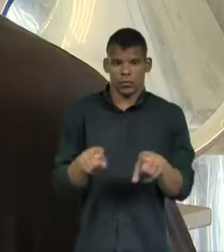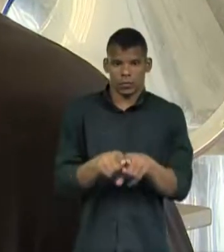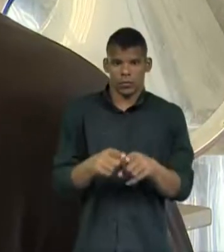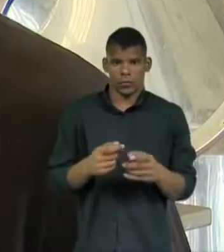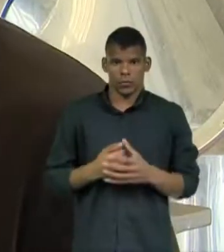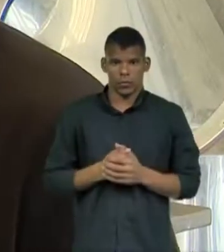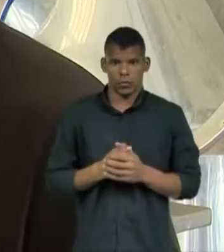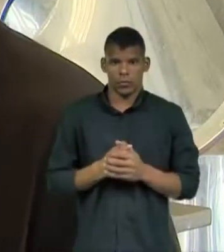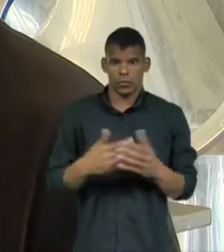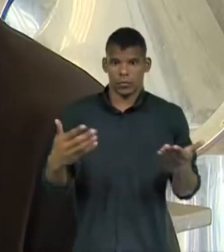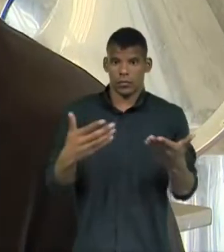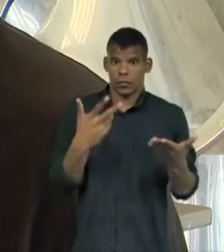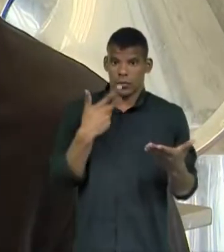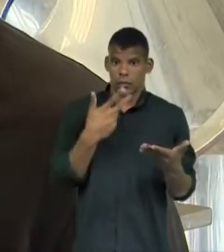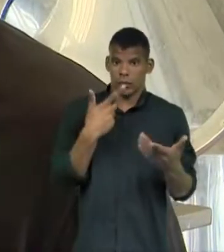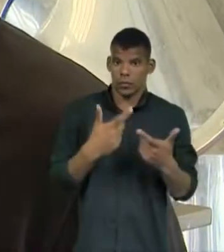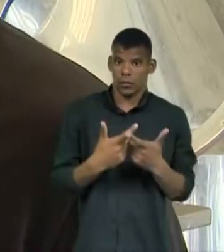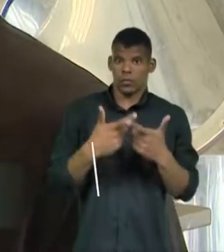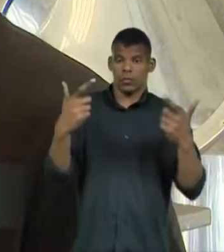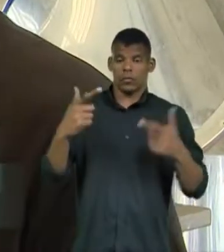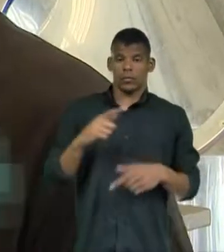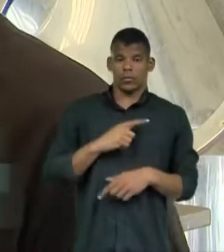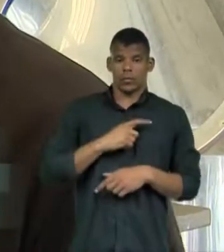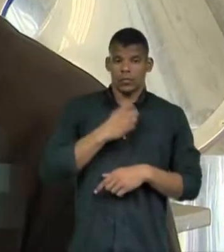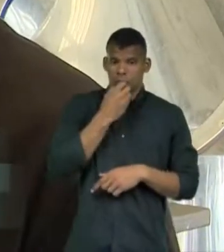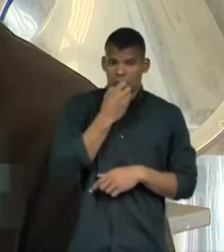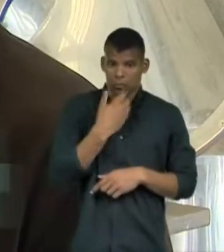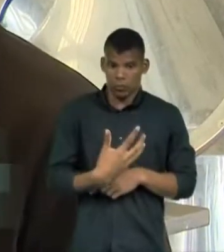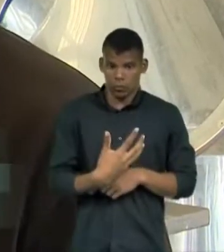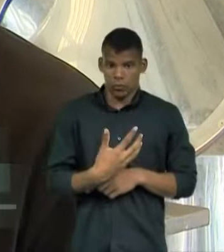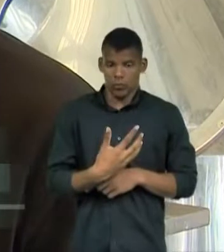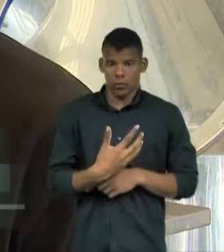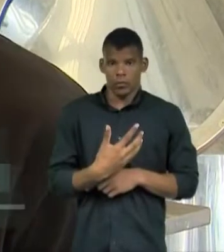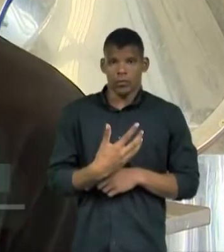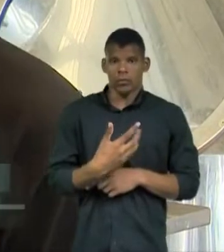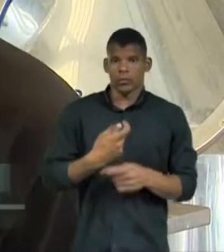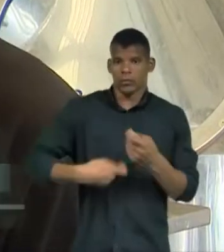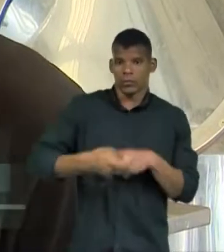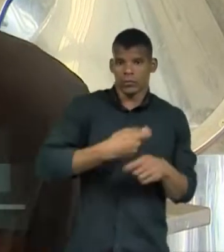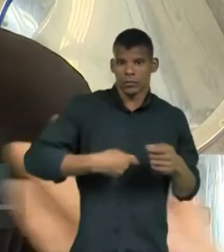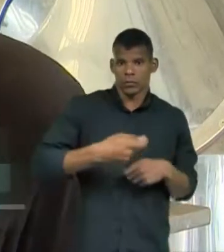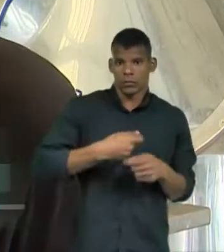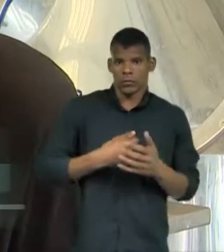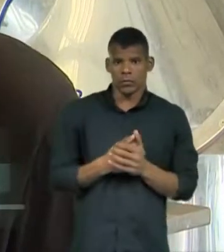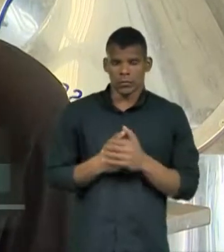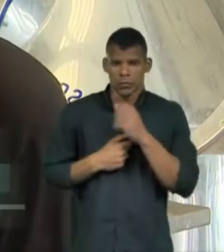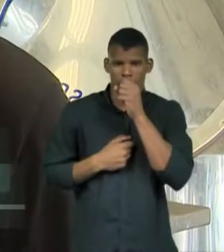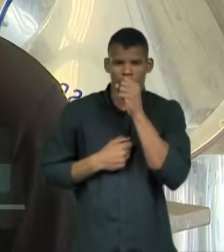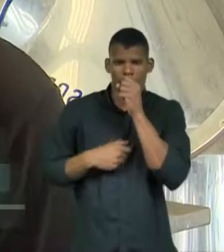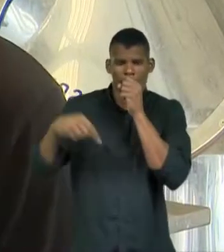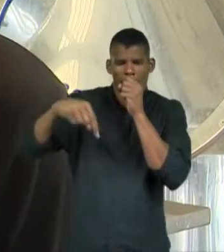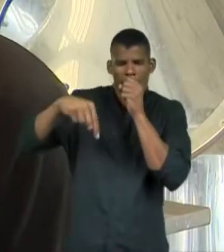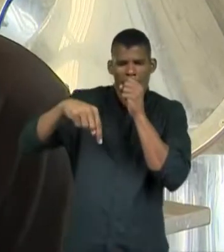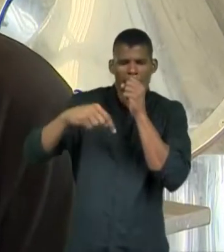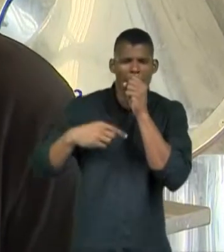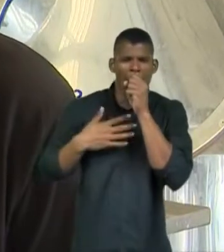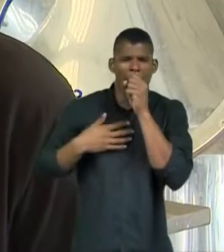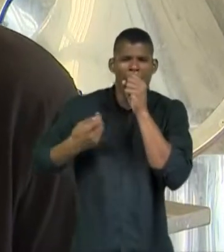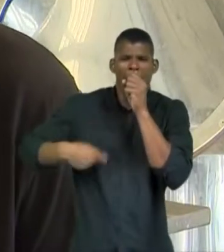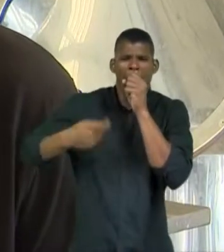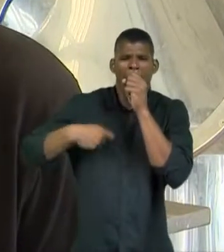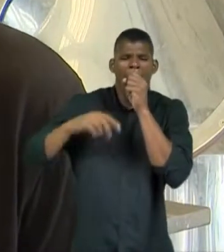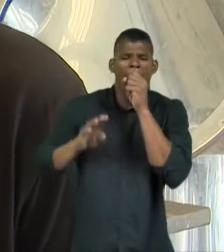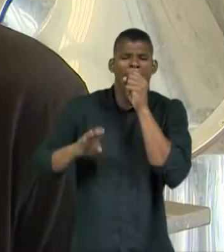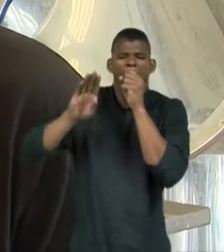agora em Fortaleza, que é muito bom para o nosso mercado. Mas aqui dentro do negócio, cresceu também.